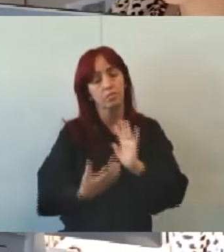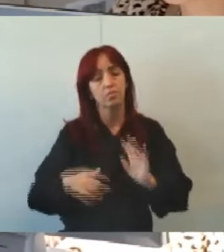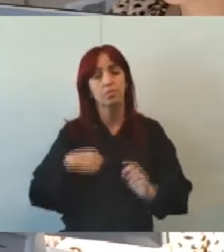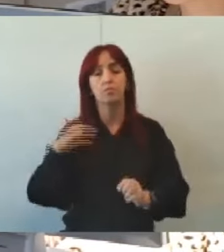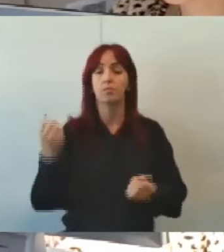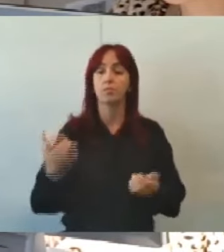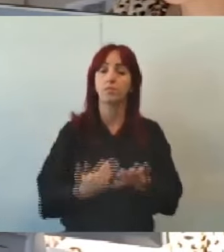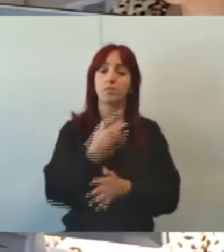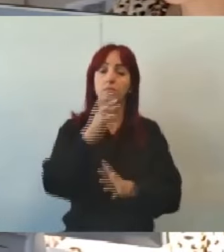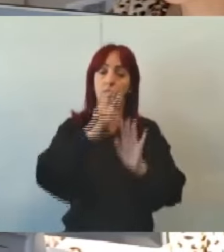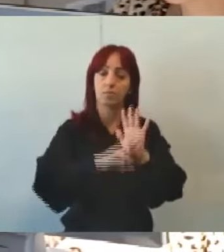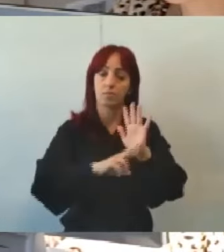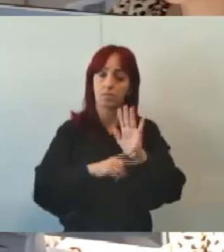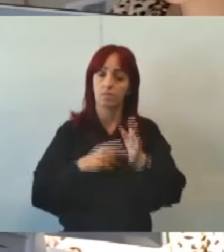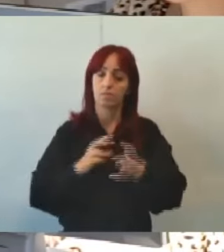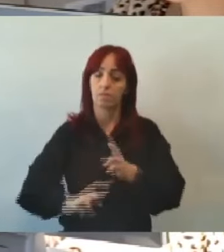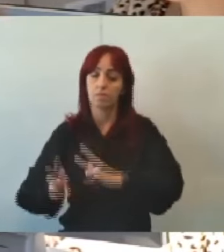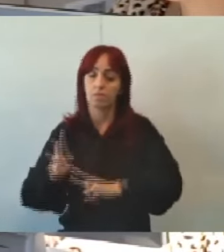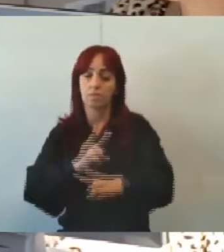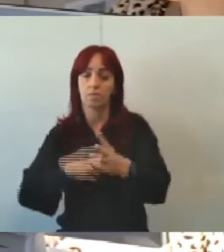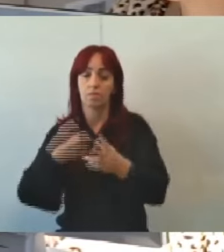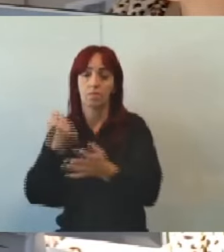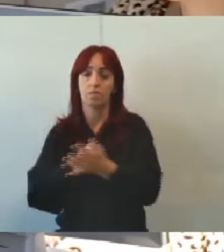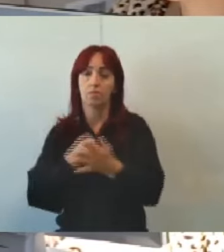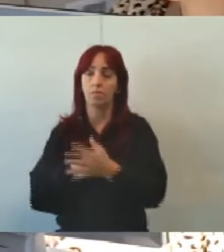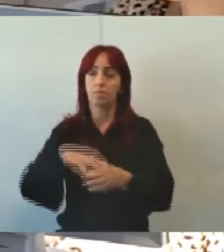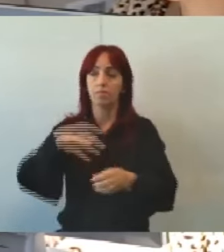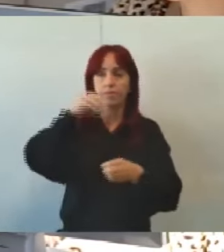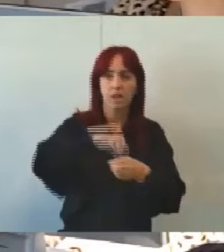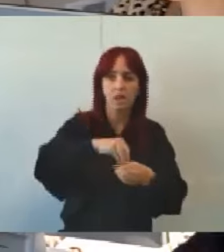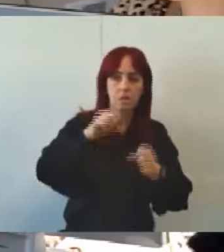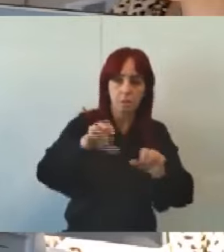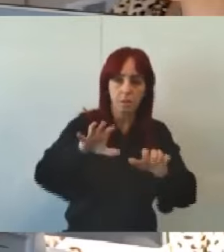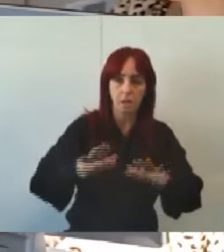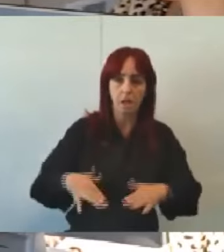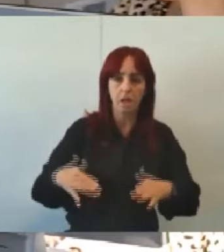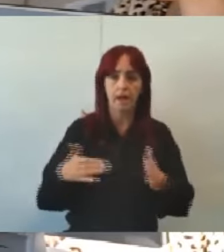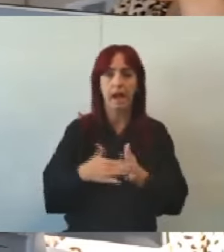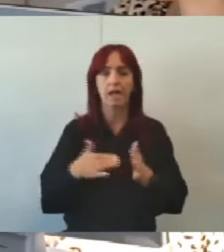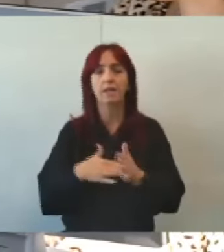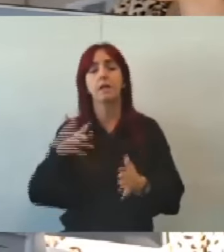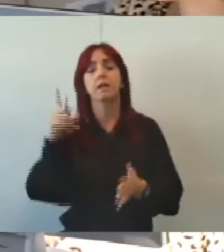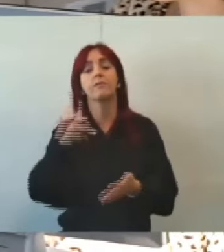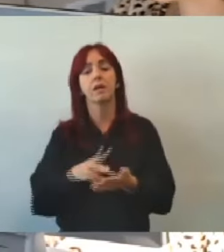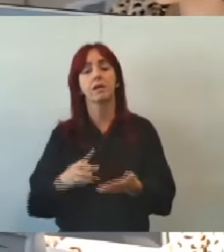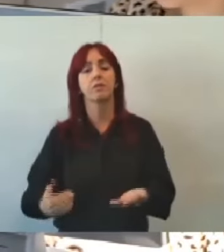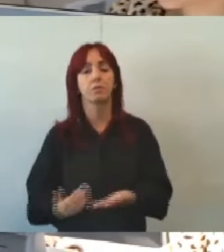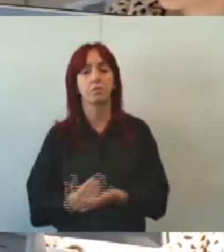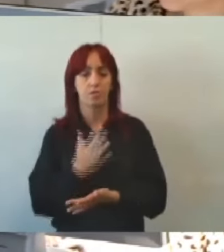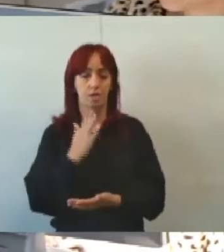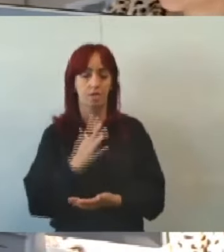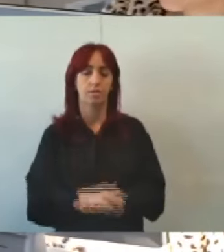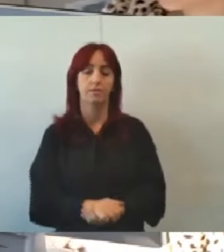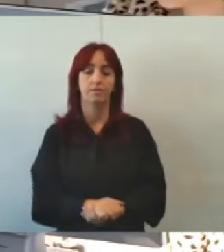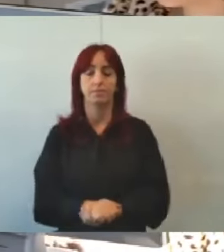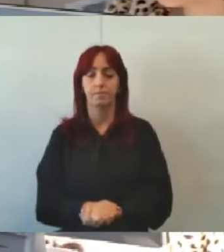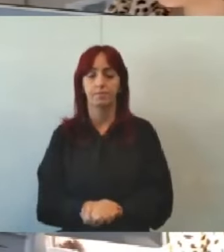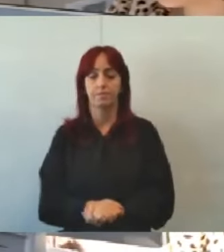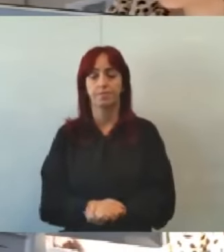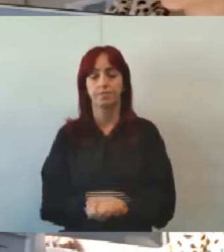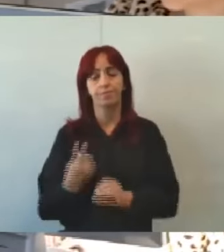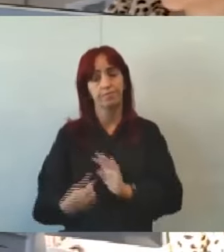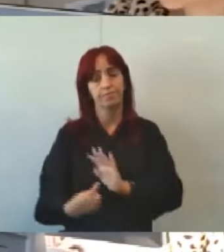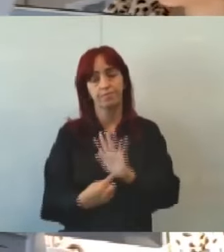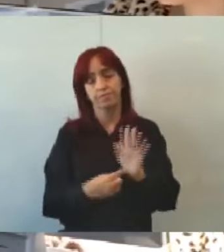e nós vamos dar prosseguimento e lutar dentro do plenário até que seja totalmente aprovado então é a minha apresentação